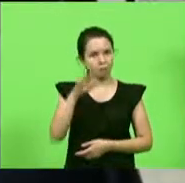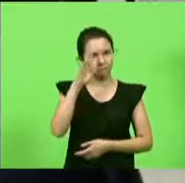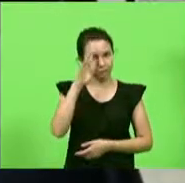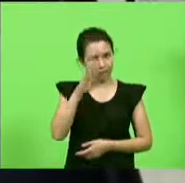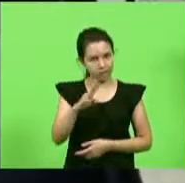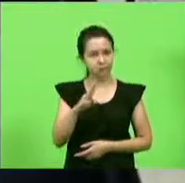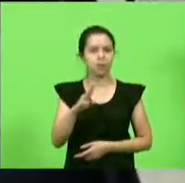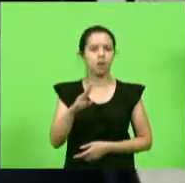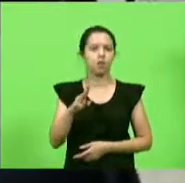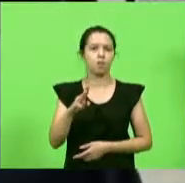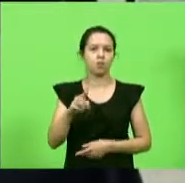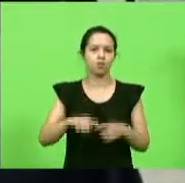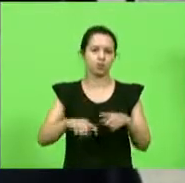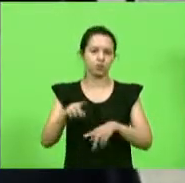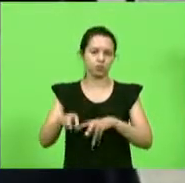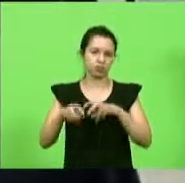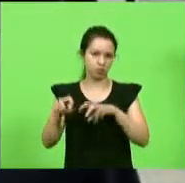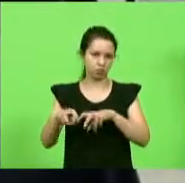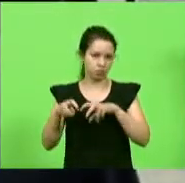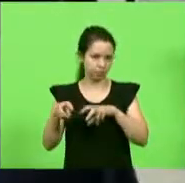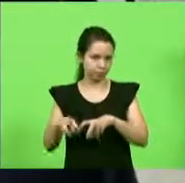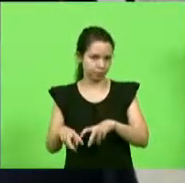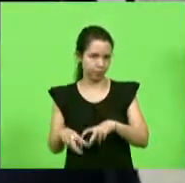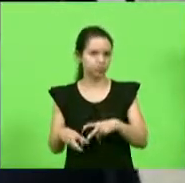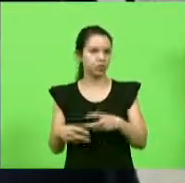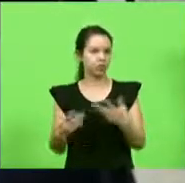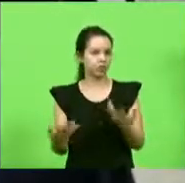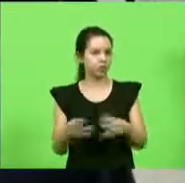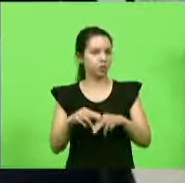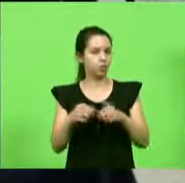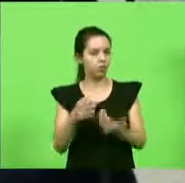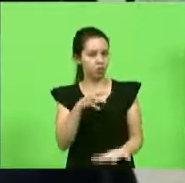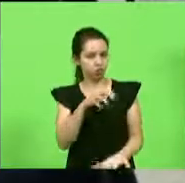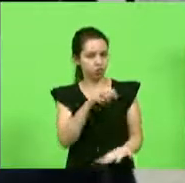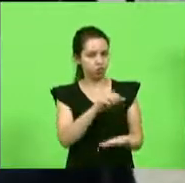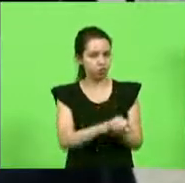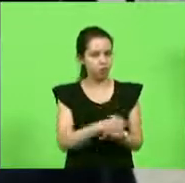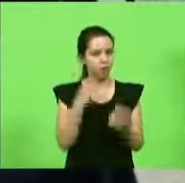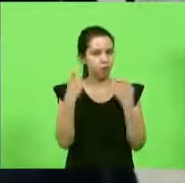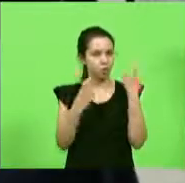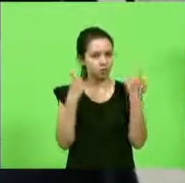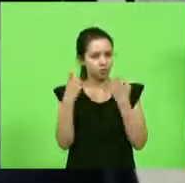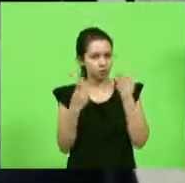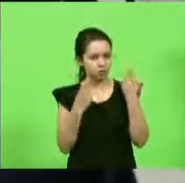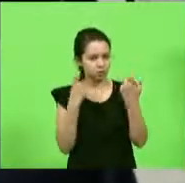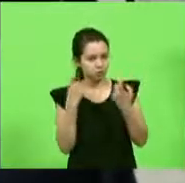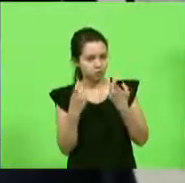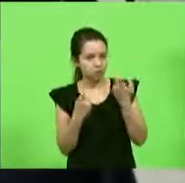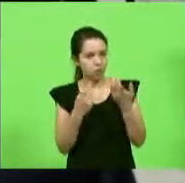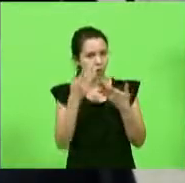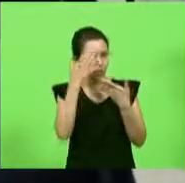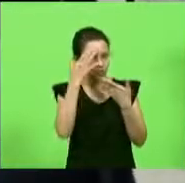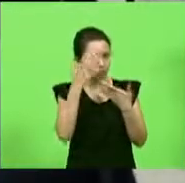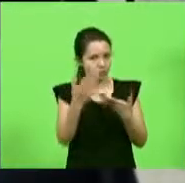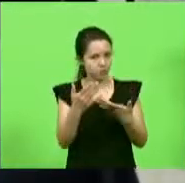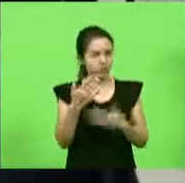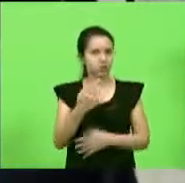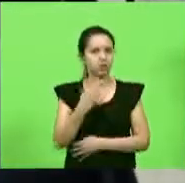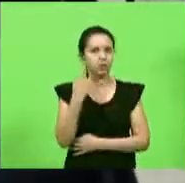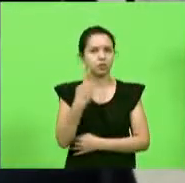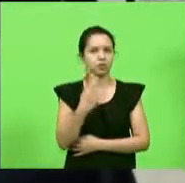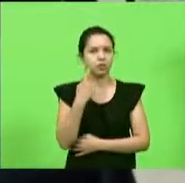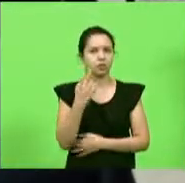então fica registrada aí a nossa preocupação o agradecimento ao deputado